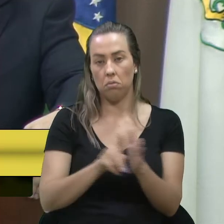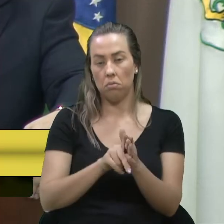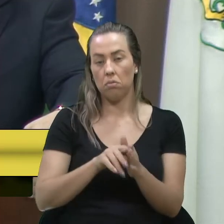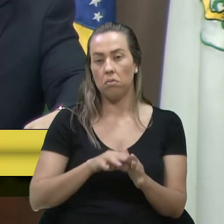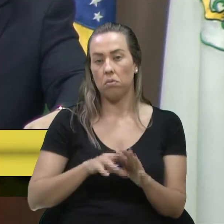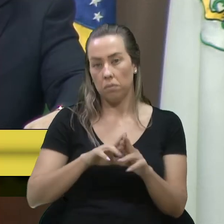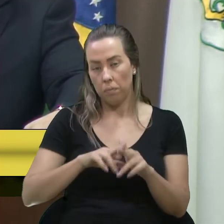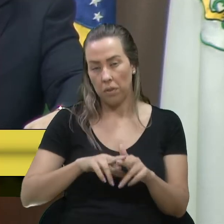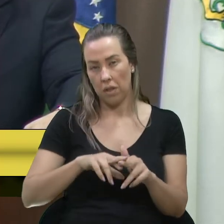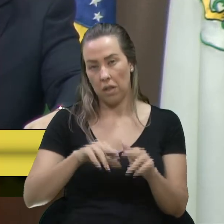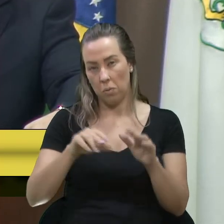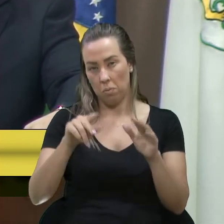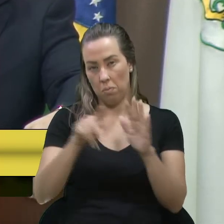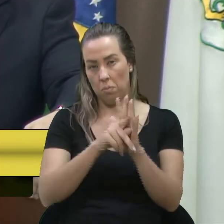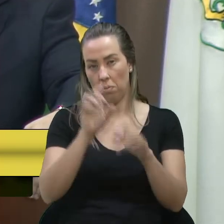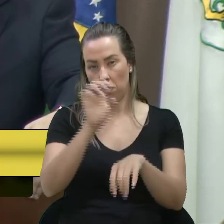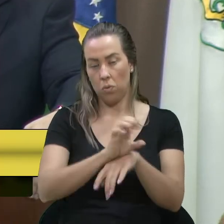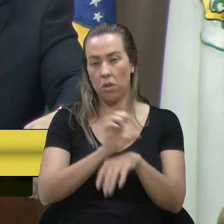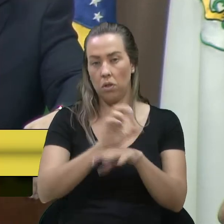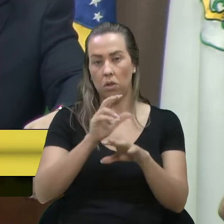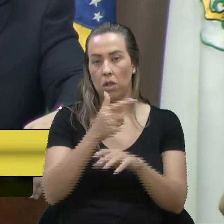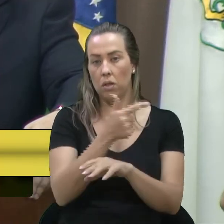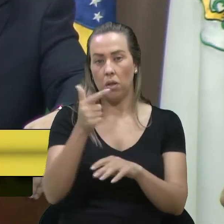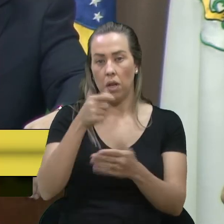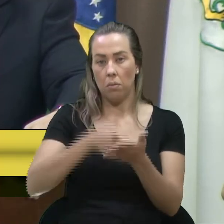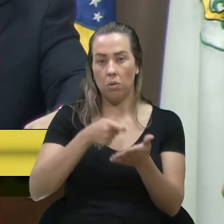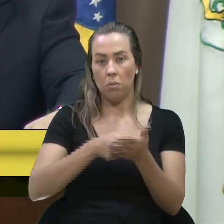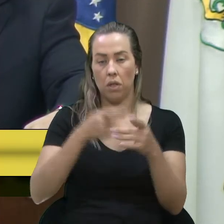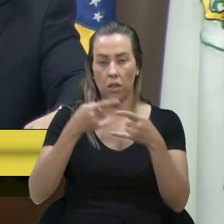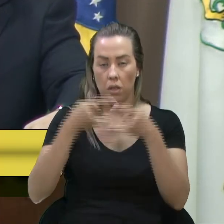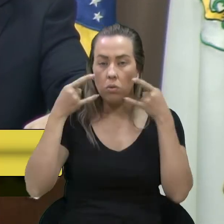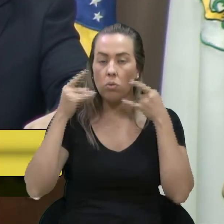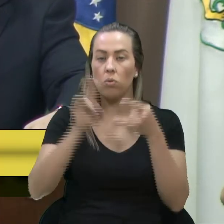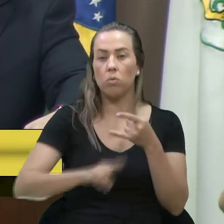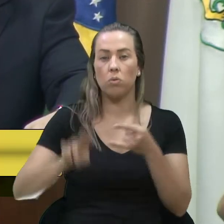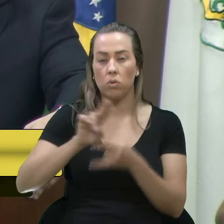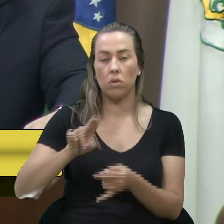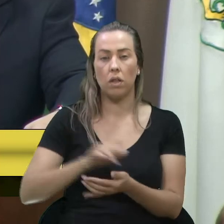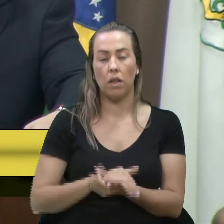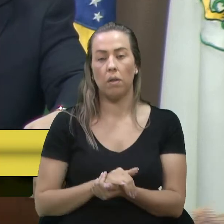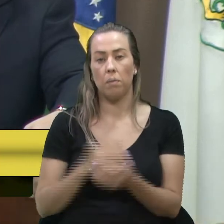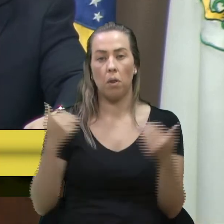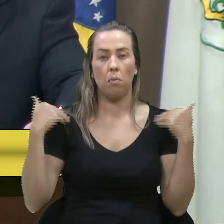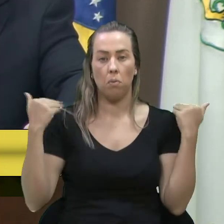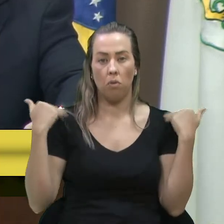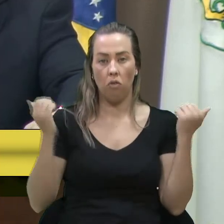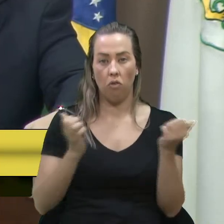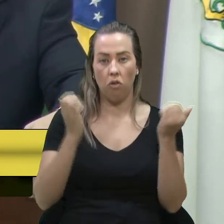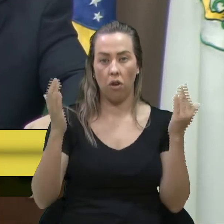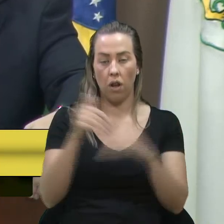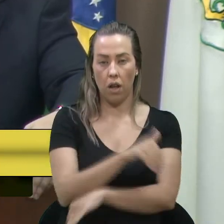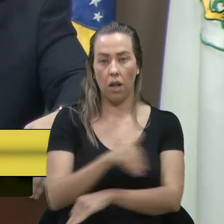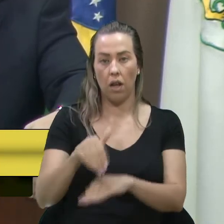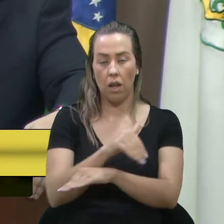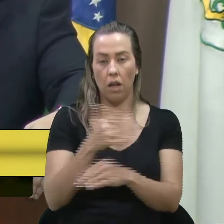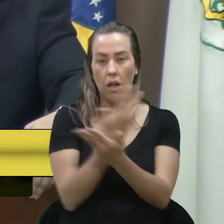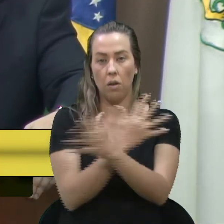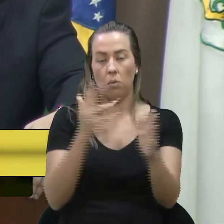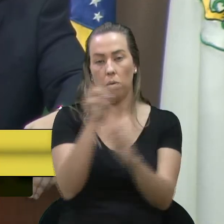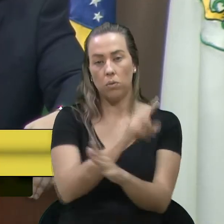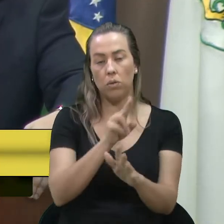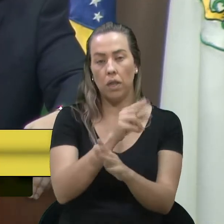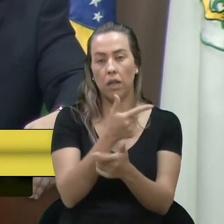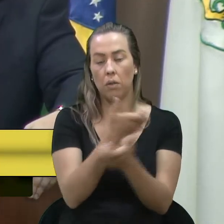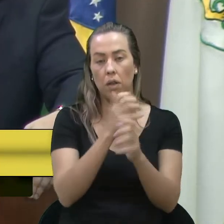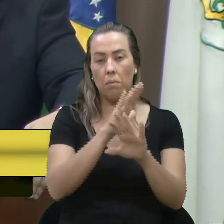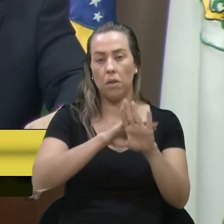Legislativa lá do Estado que já não é mais obrigatório no passeio público, vamos supor, nas áreas abertas, as pessoas